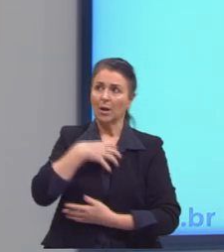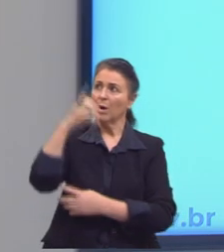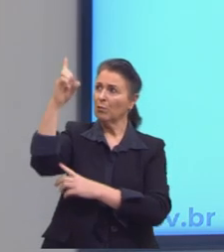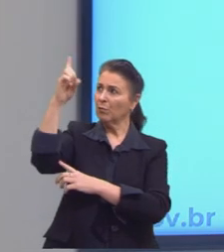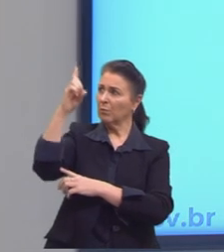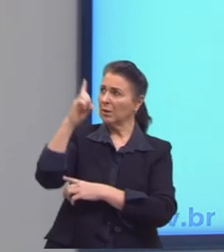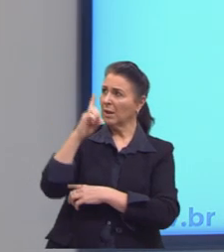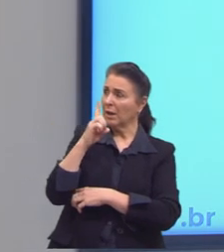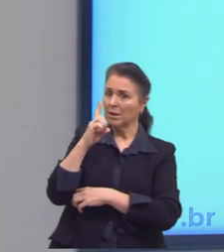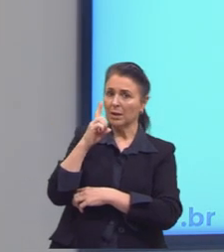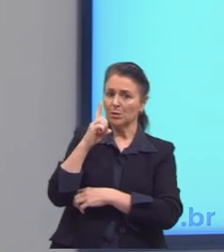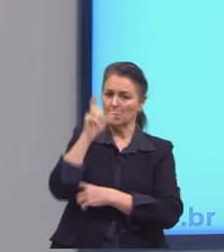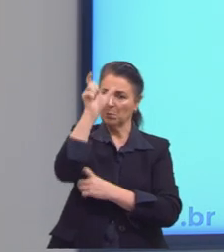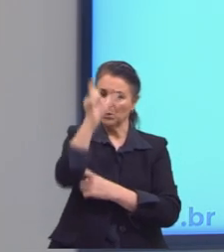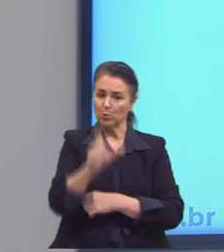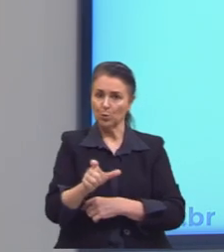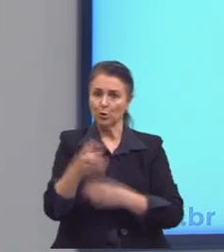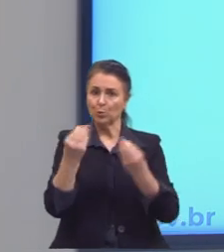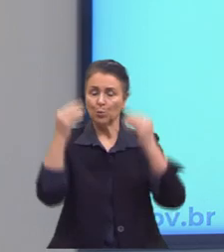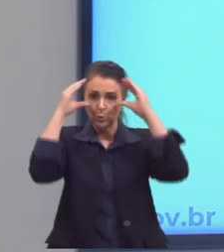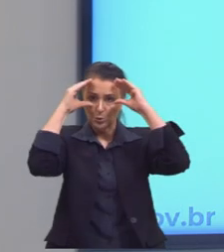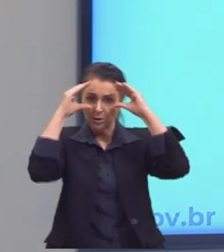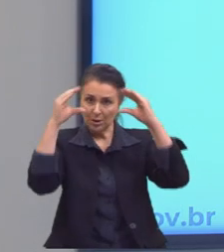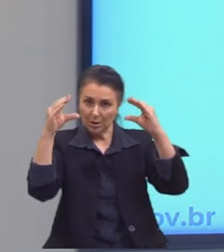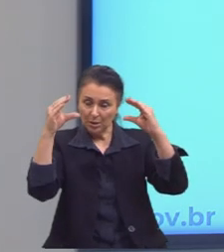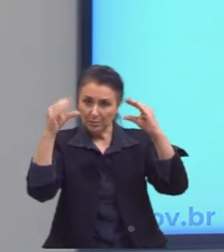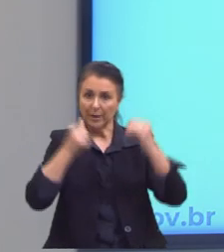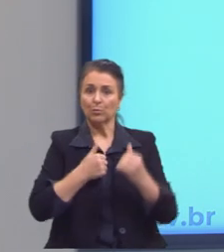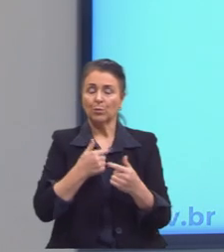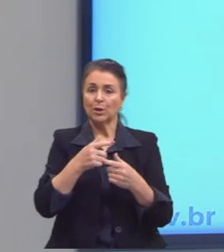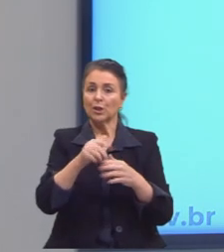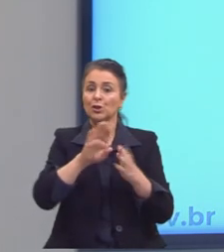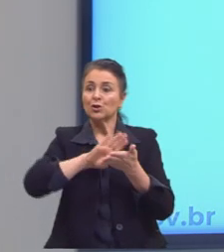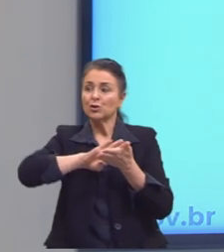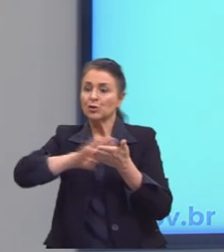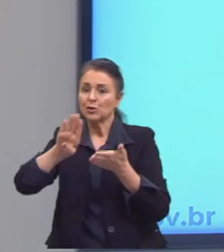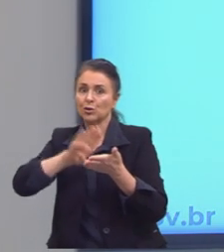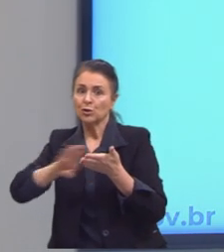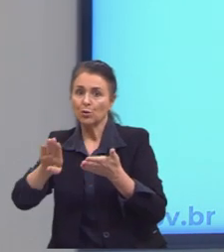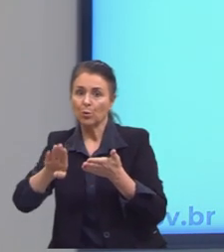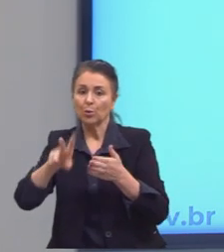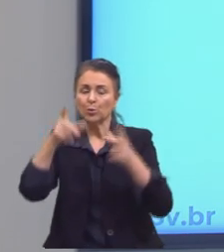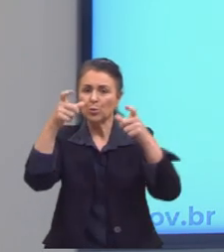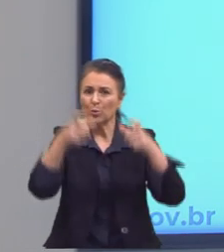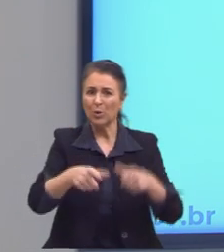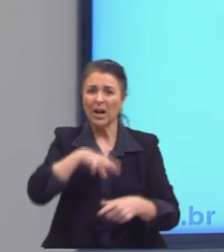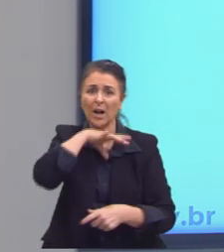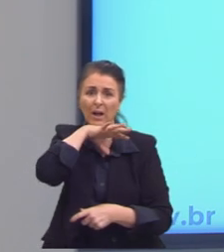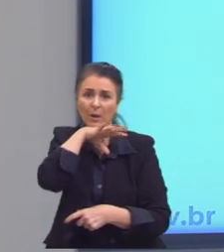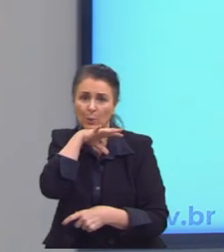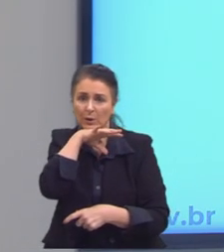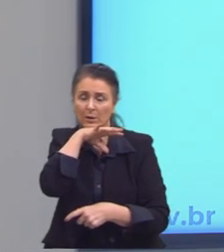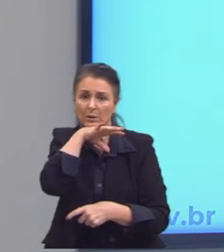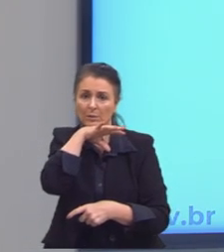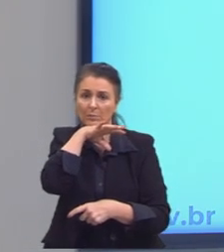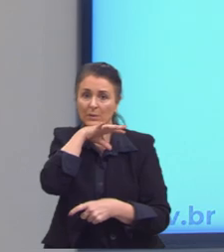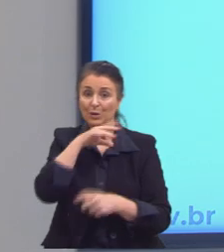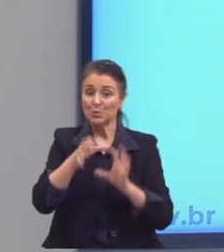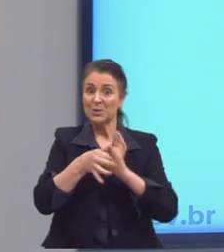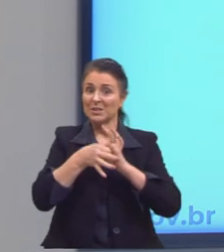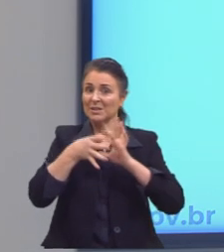alta majestade, nos remiu de tão triste cativeiro, nos livrou de tão vil calamidade.